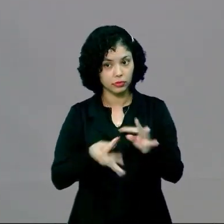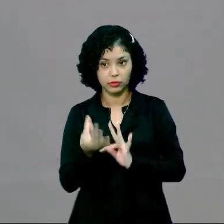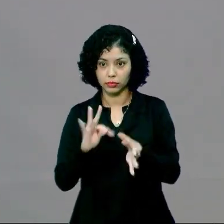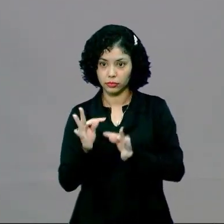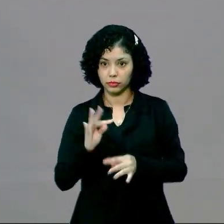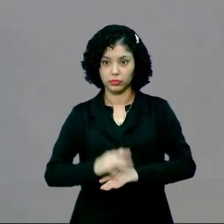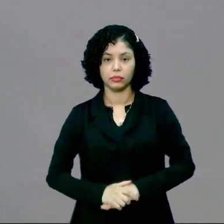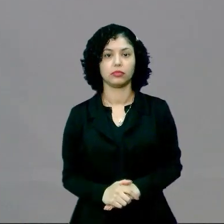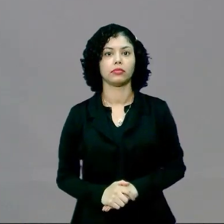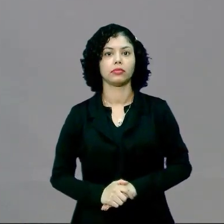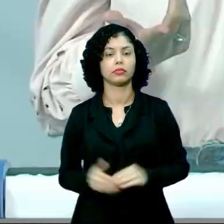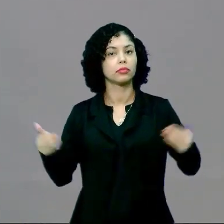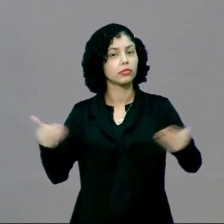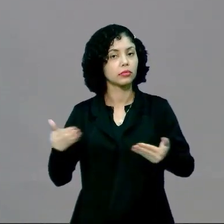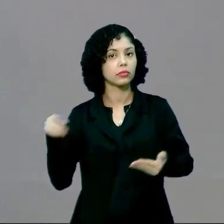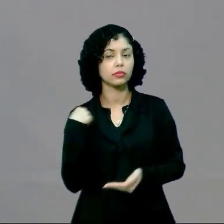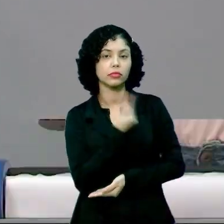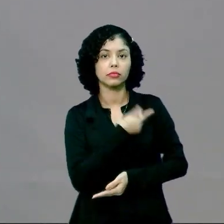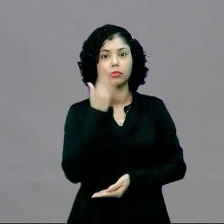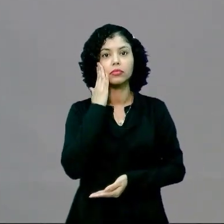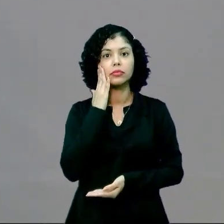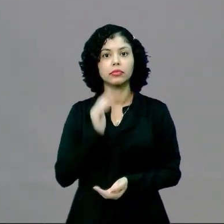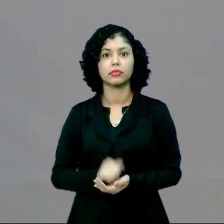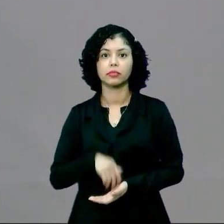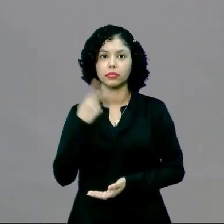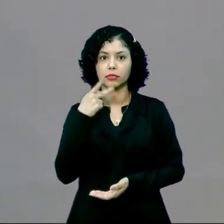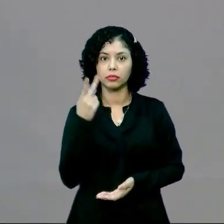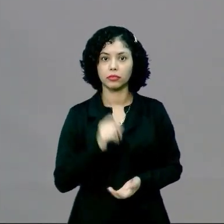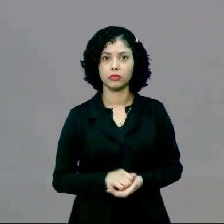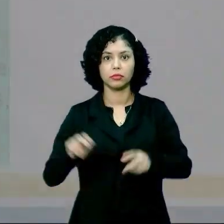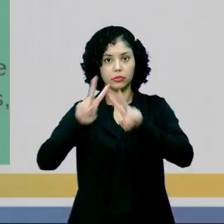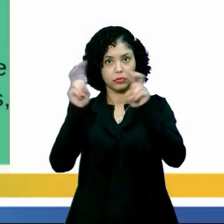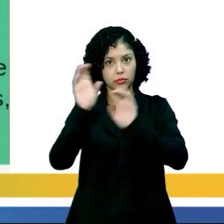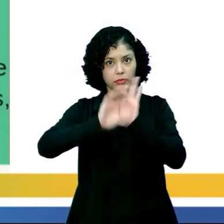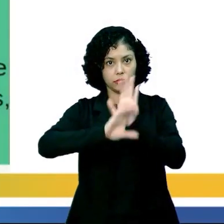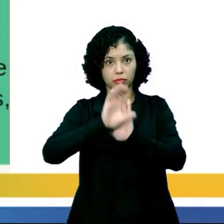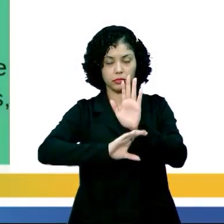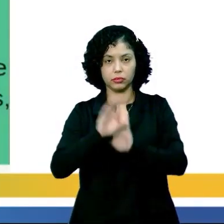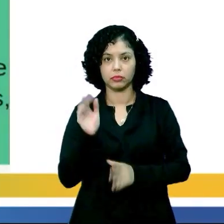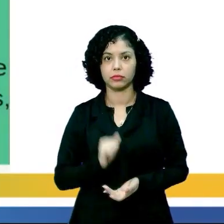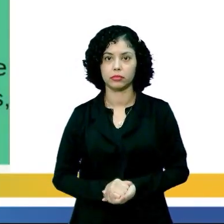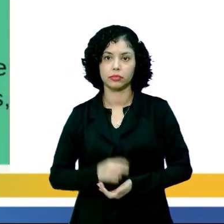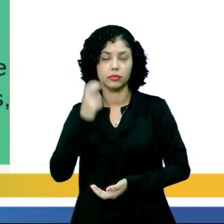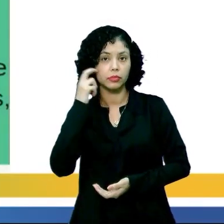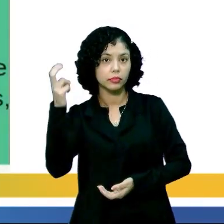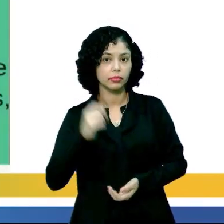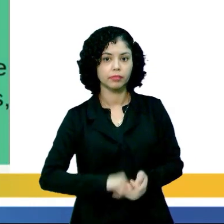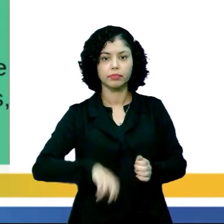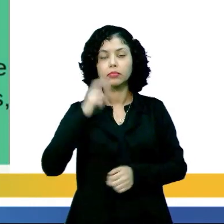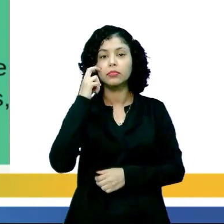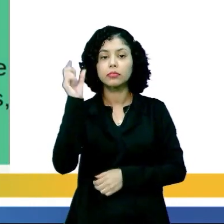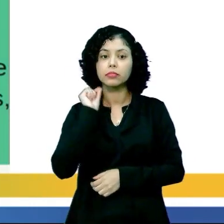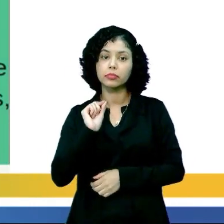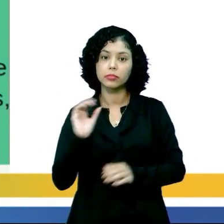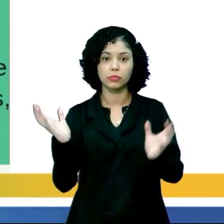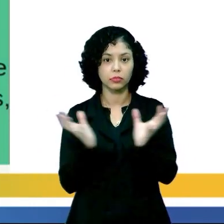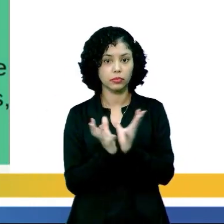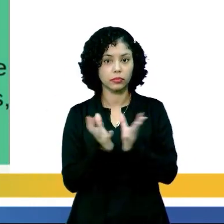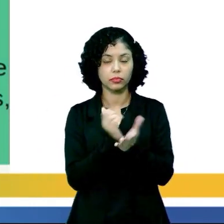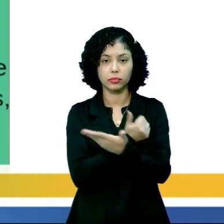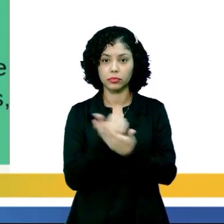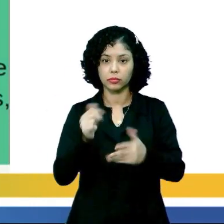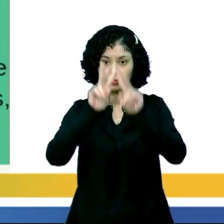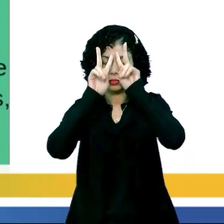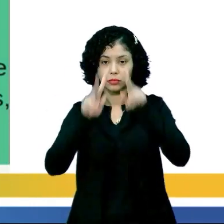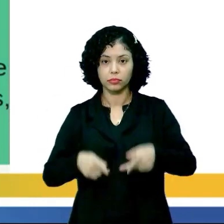não é mesmo? Então agora que a gente já entendeu, vamos falar sobre o conceito de cultura. Cultura é um conjunto de